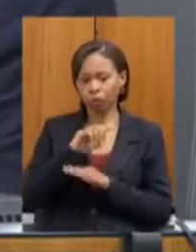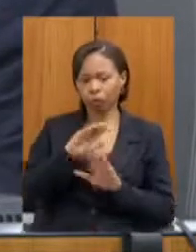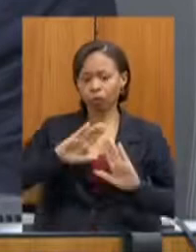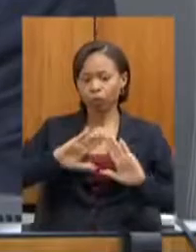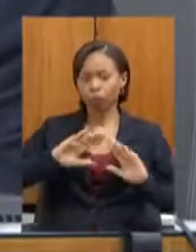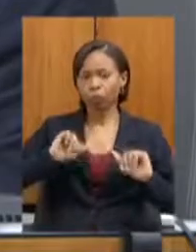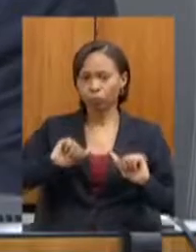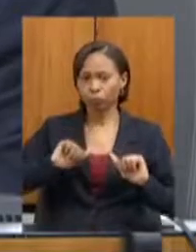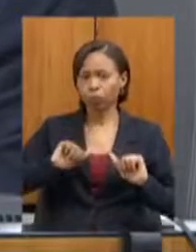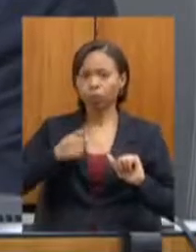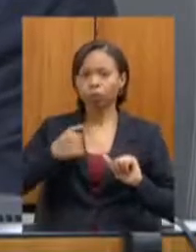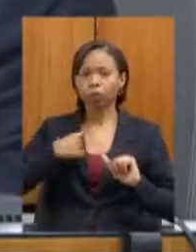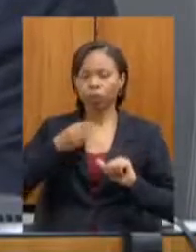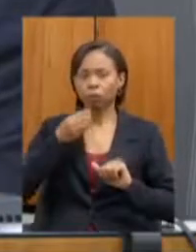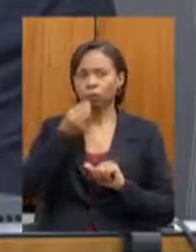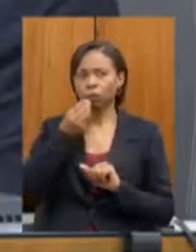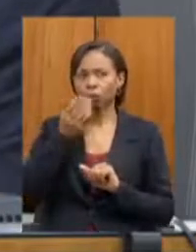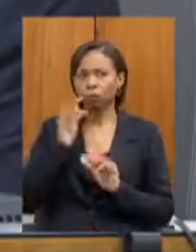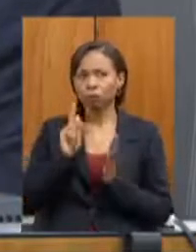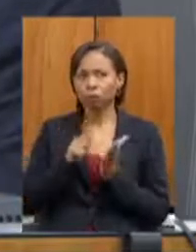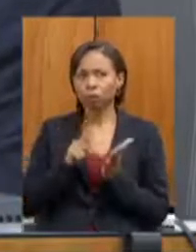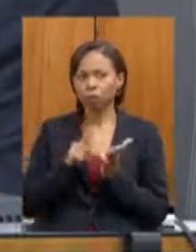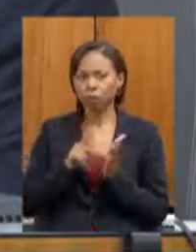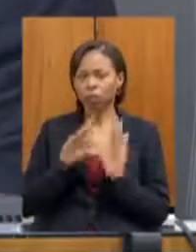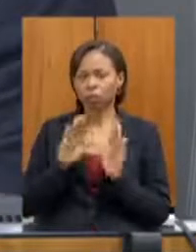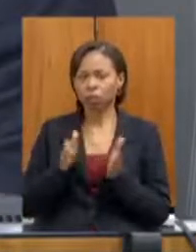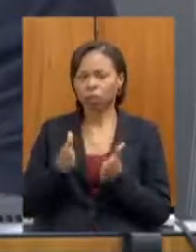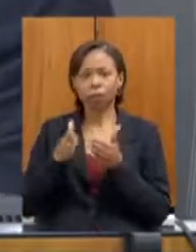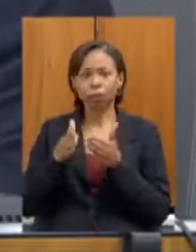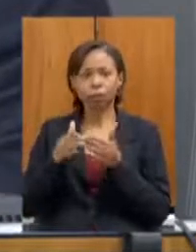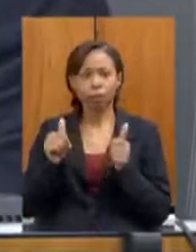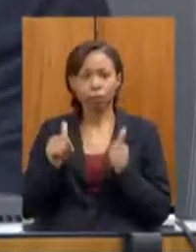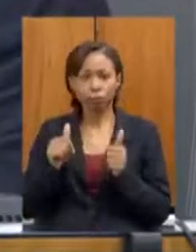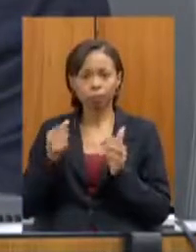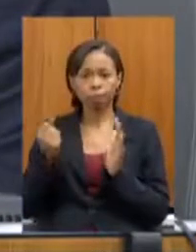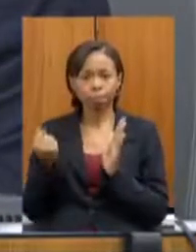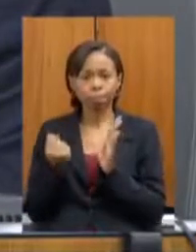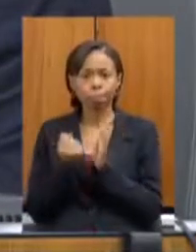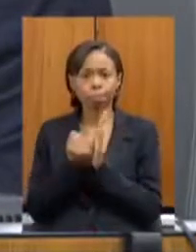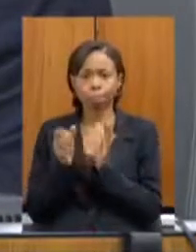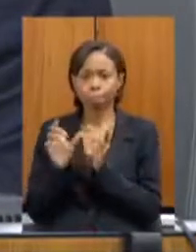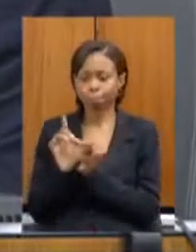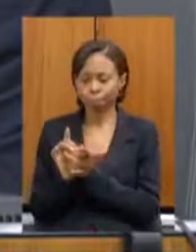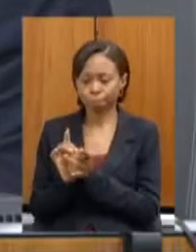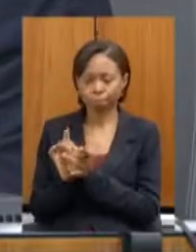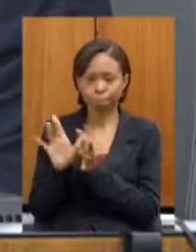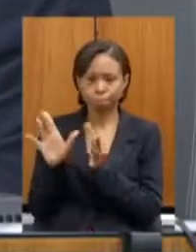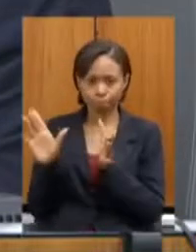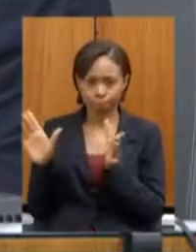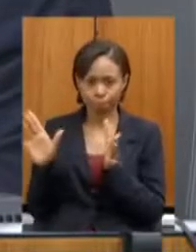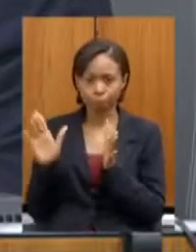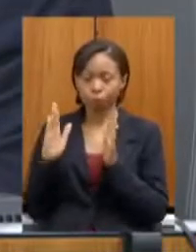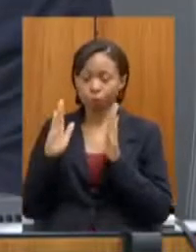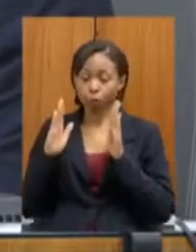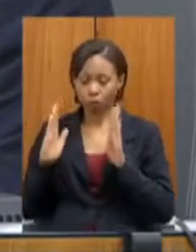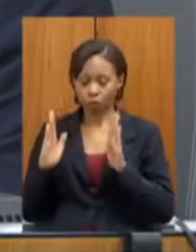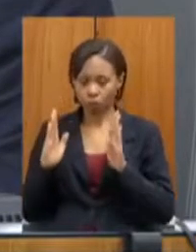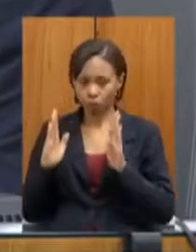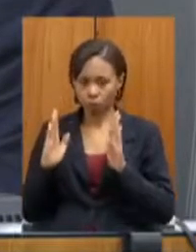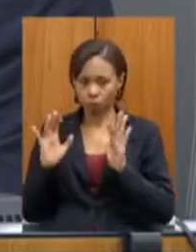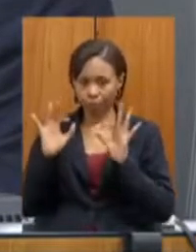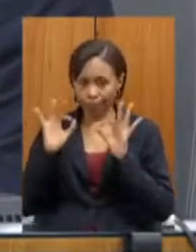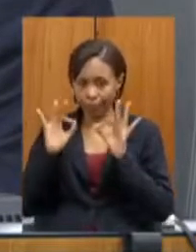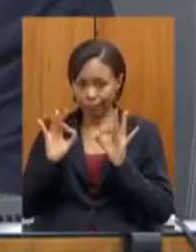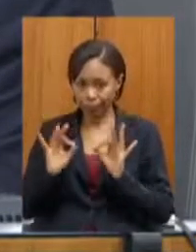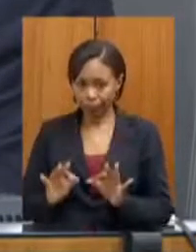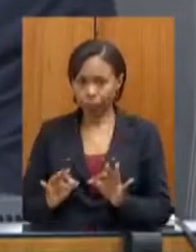oportunamente porque eu pedi a revisão dos marcos desse processo de concessão para que a gente possa cravar uma data adequada para